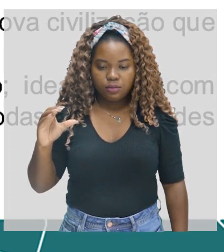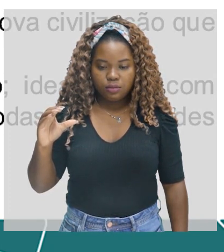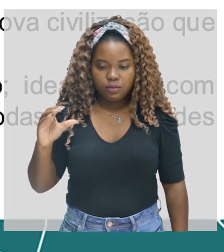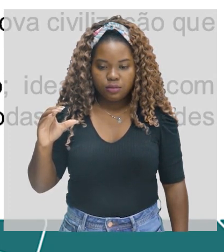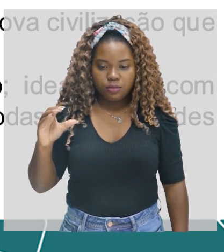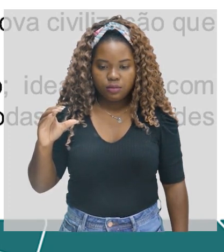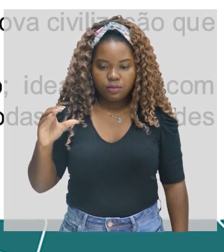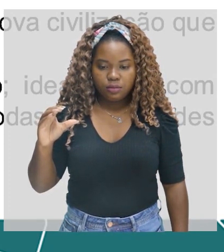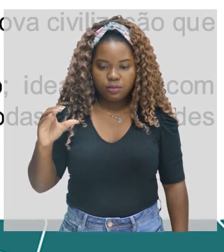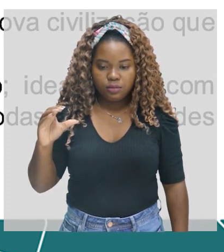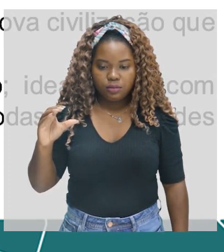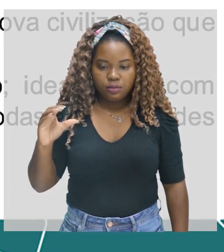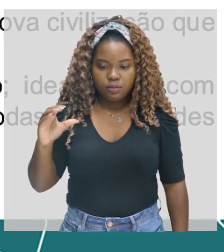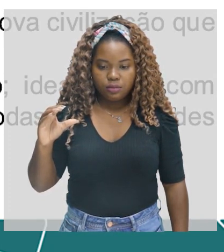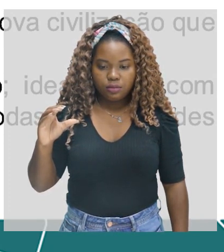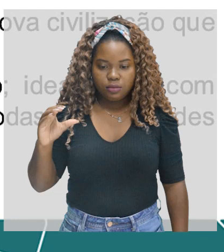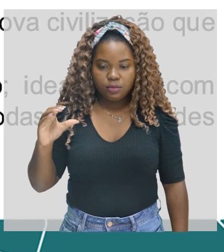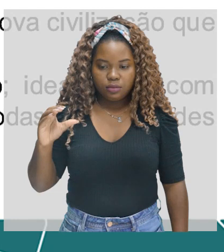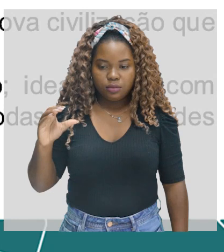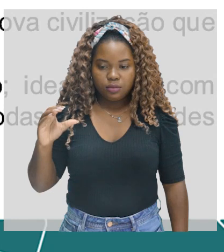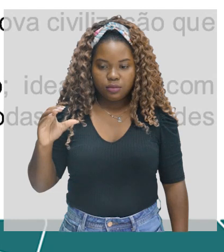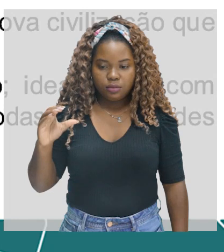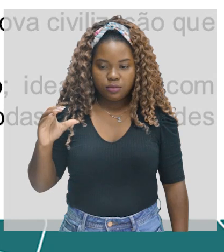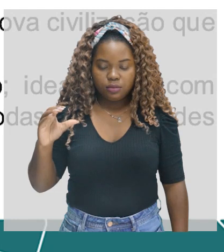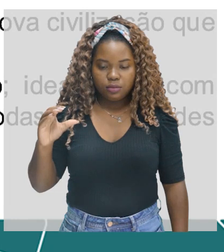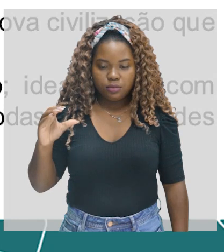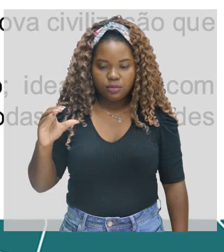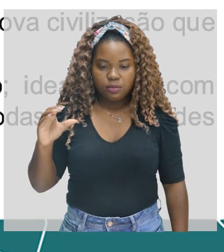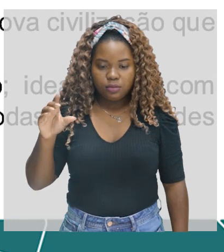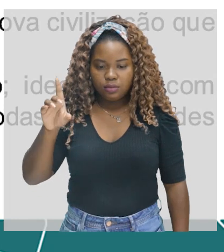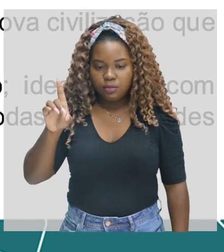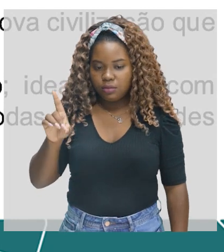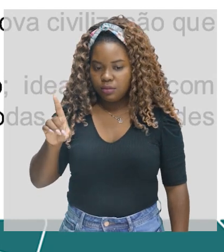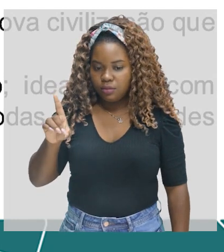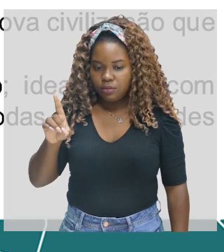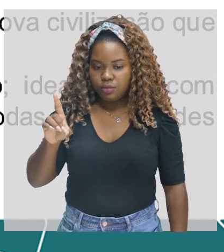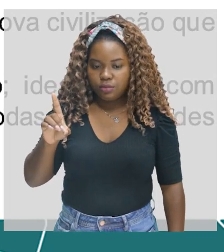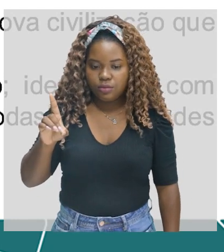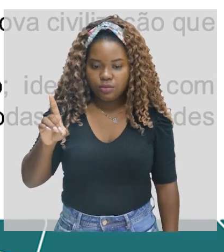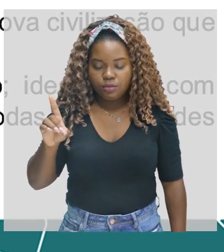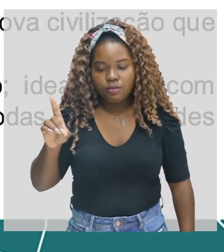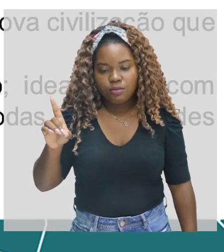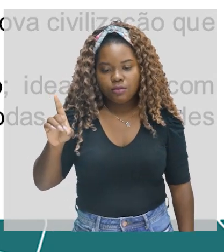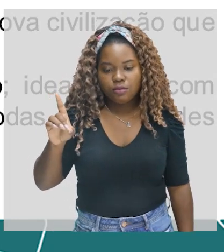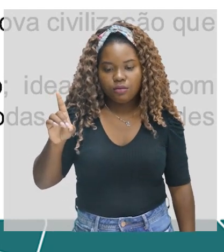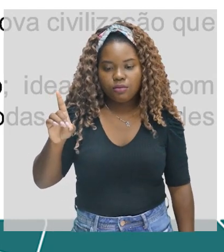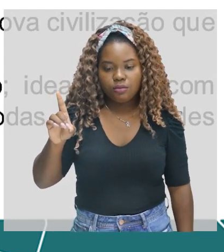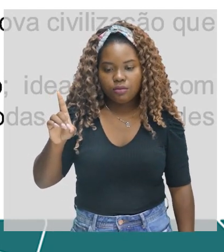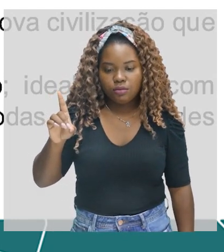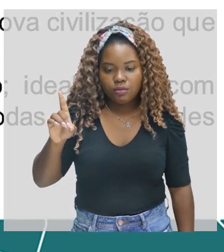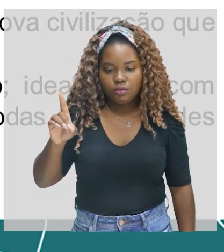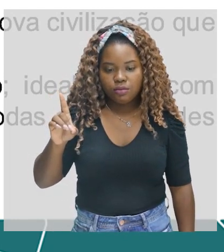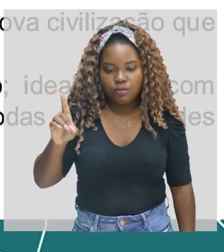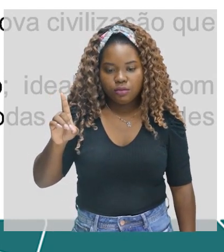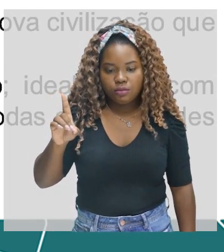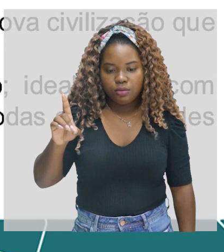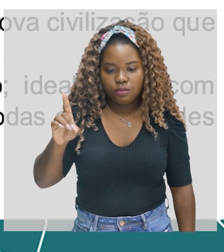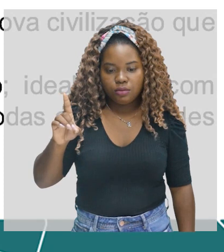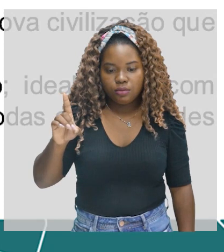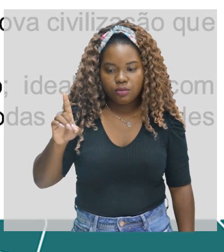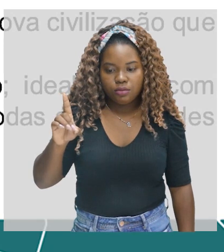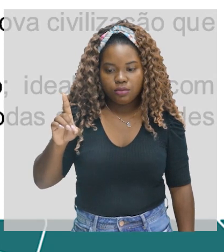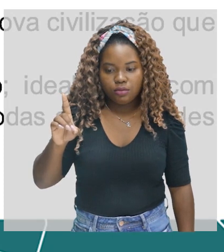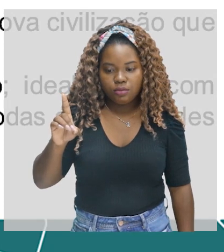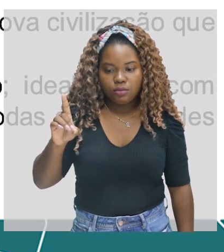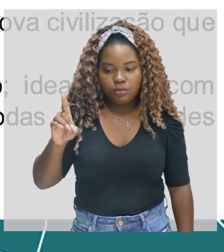exotismo em nada difere do mundo europeu. Letra D. Um meio de eternizar leicamente a aceitação